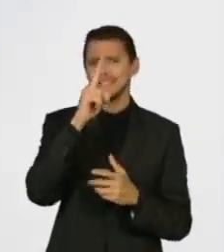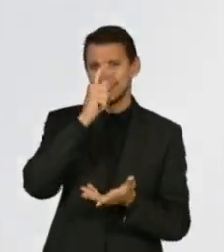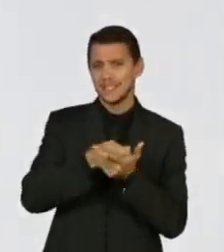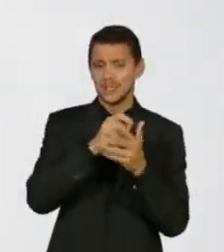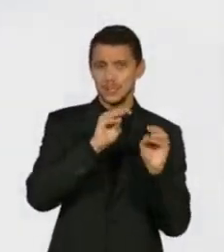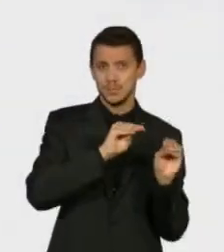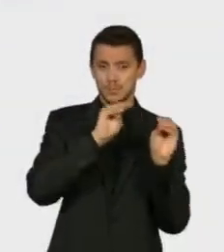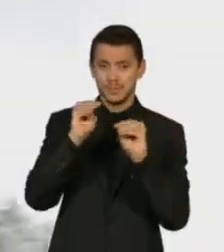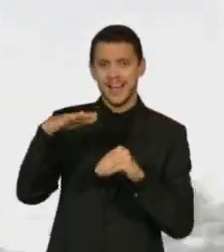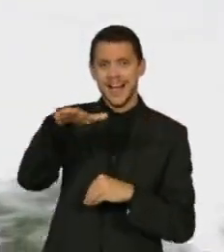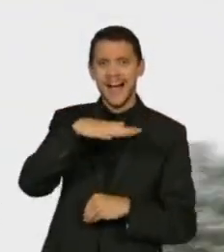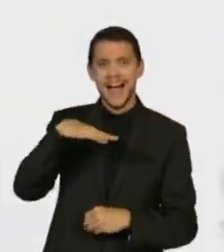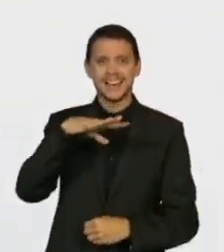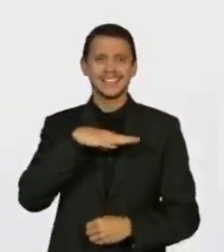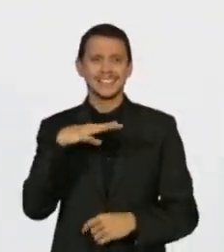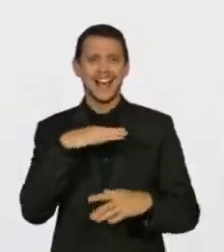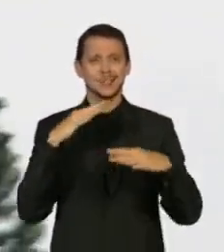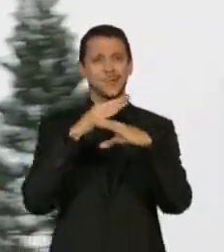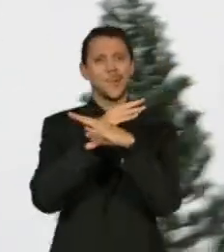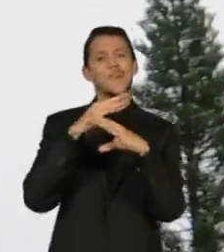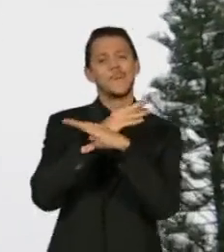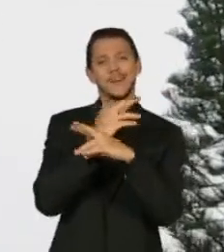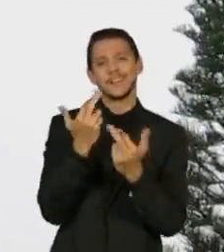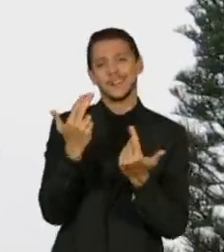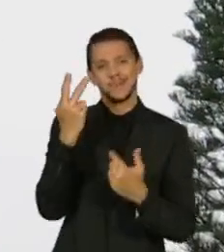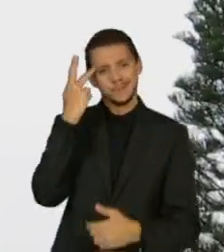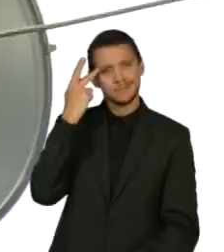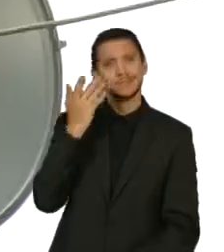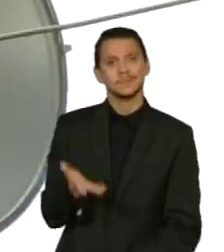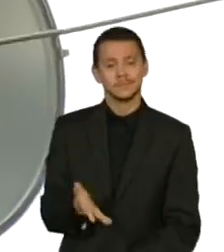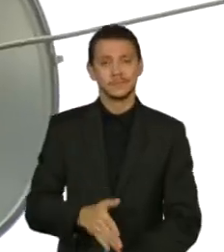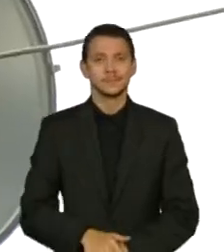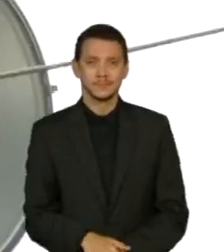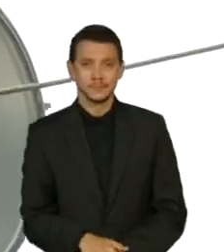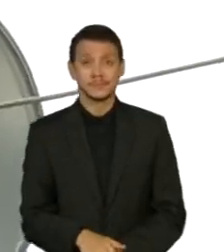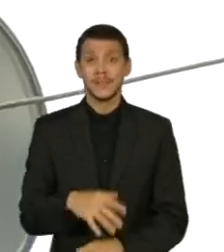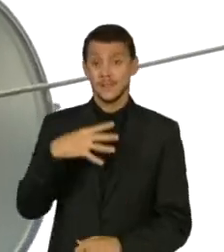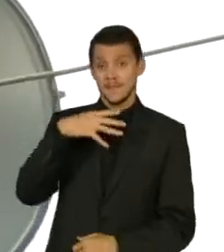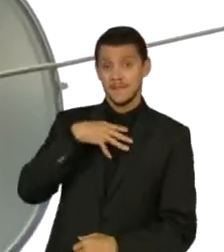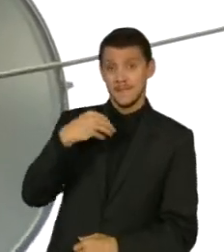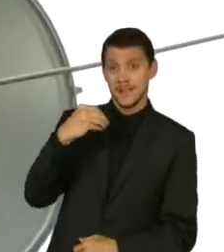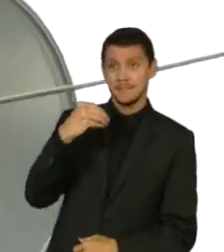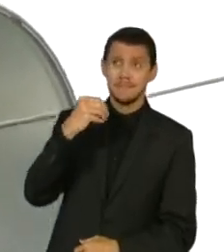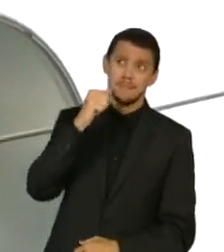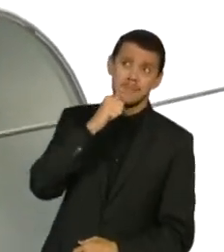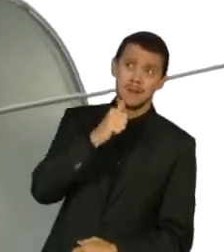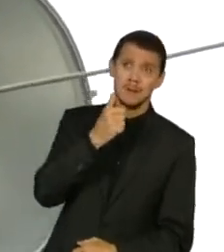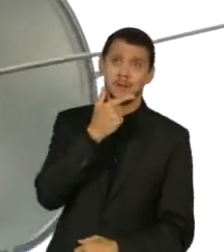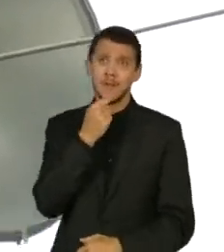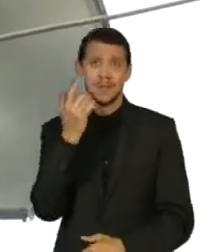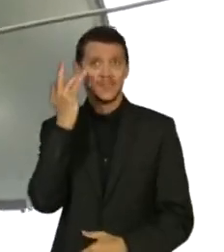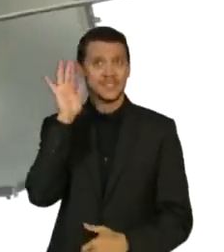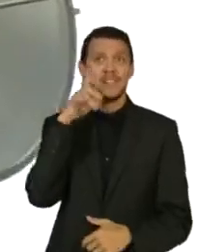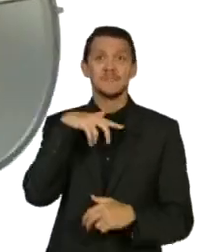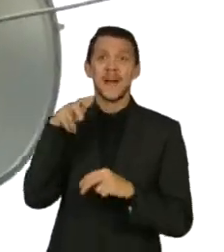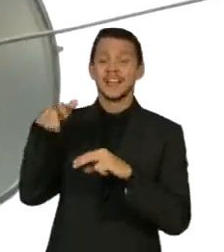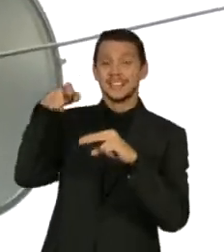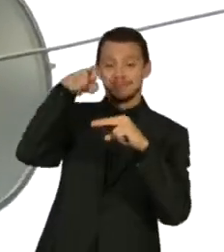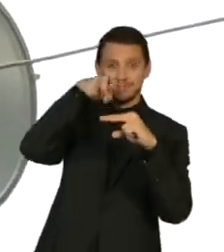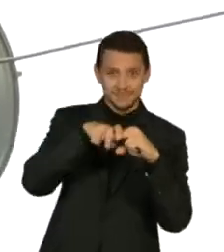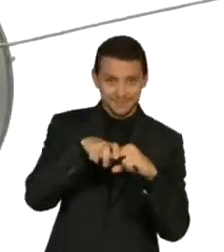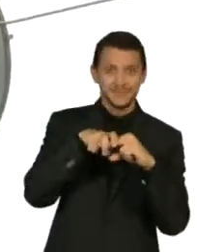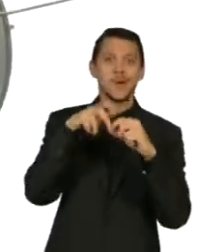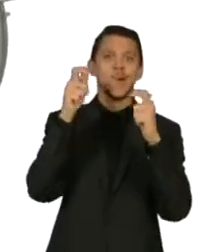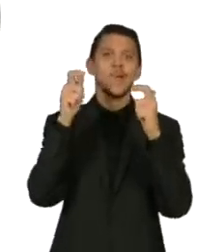um centro urbano como São Paulo. Agora o filhote ou filhota posou ali naquela torre de